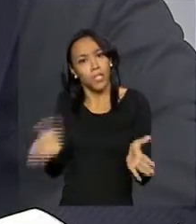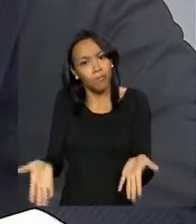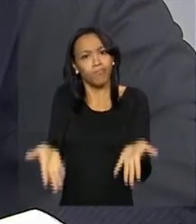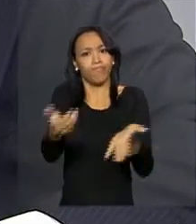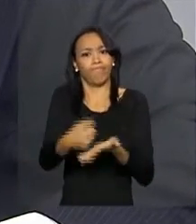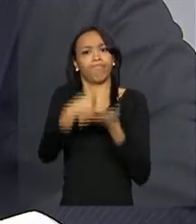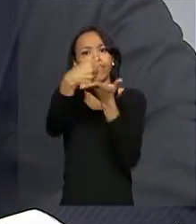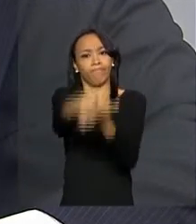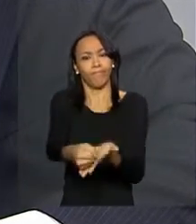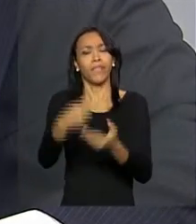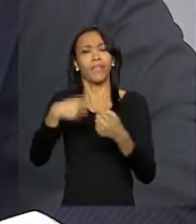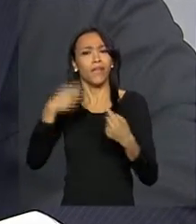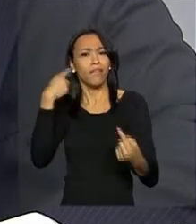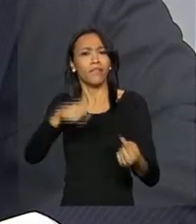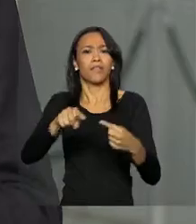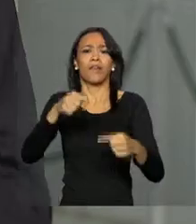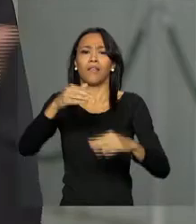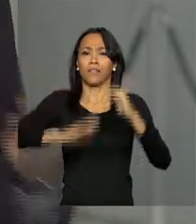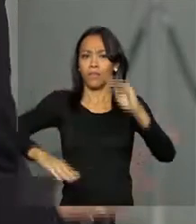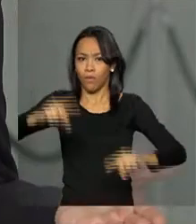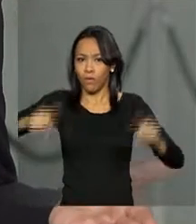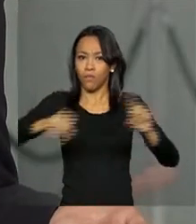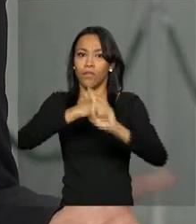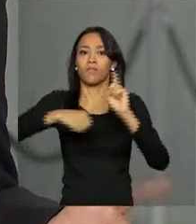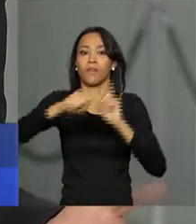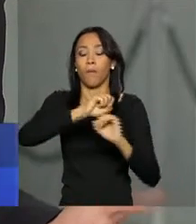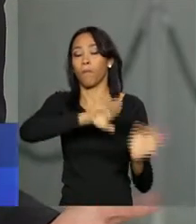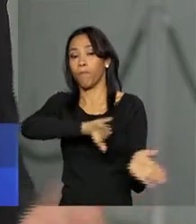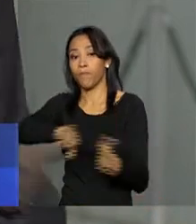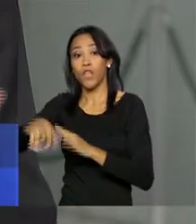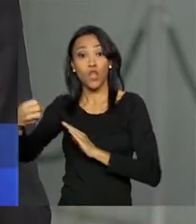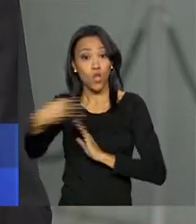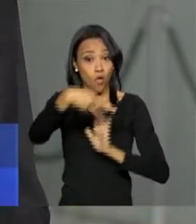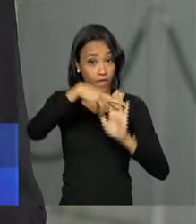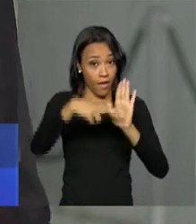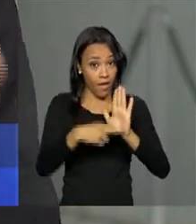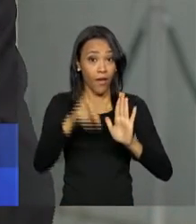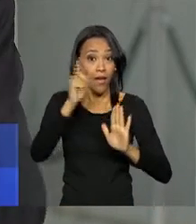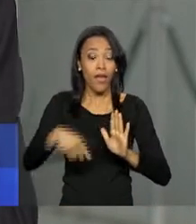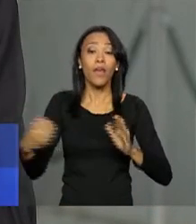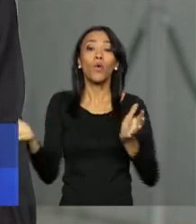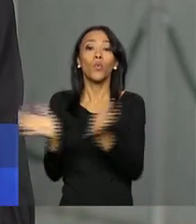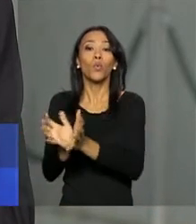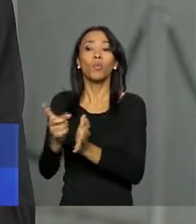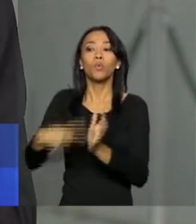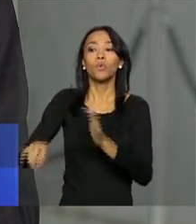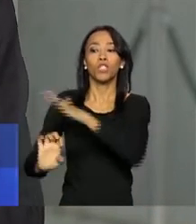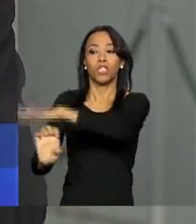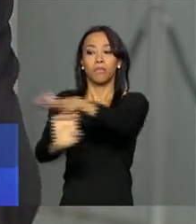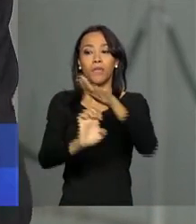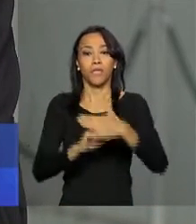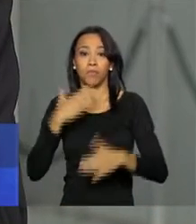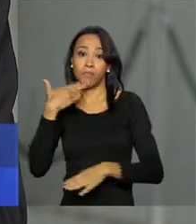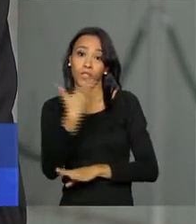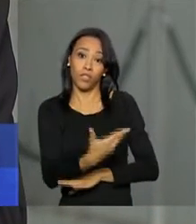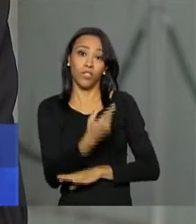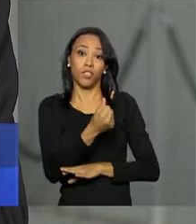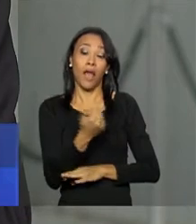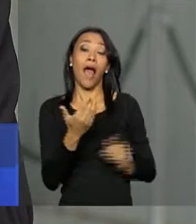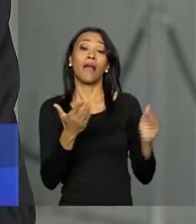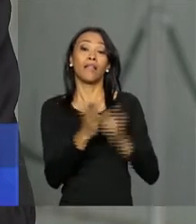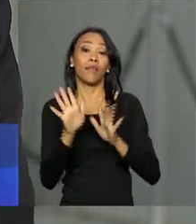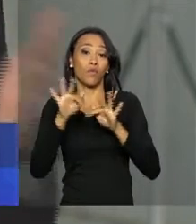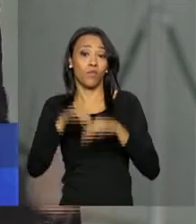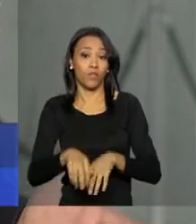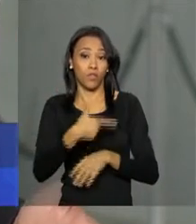combater a desigualdade social. A nova regra vale para grupos empresariais que tomarem empréstimos até o fim de 2016